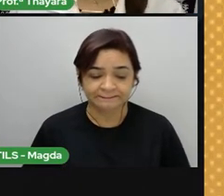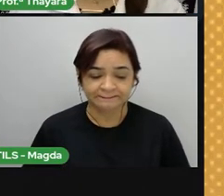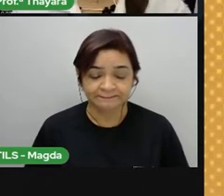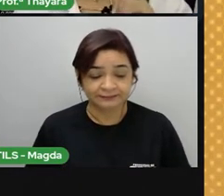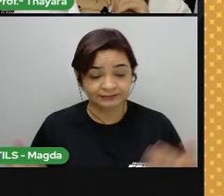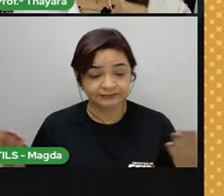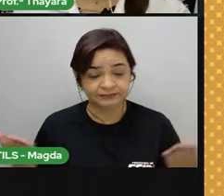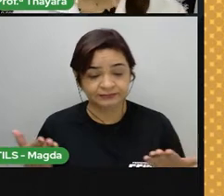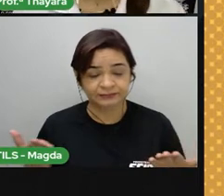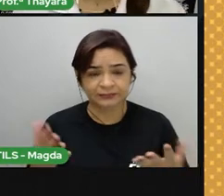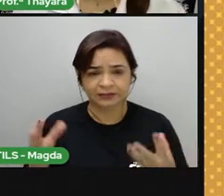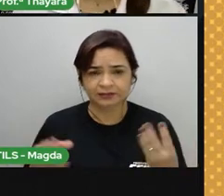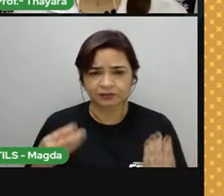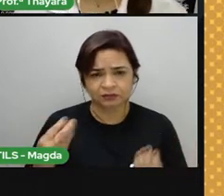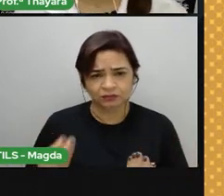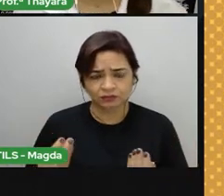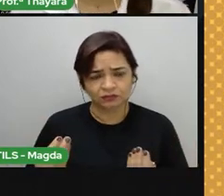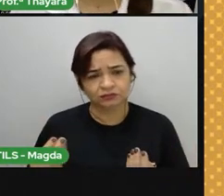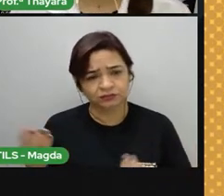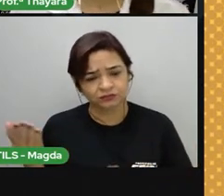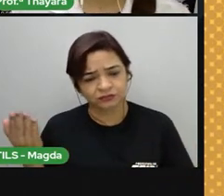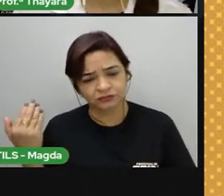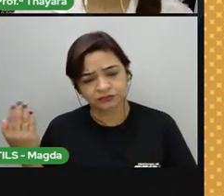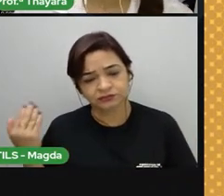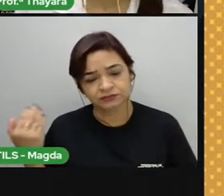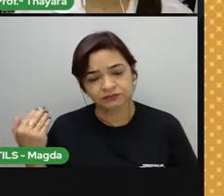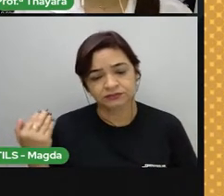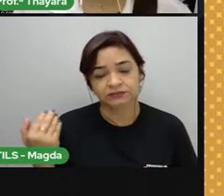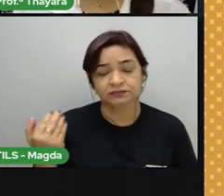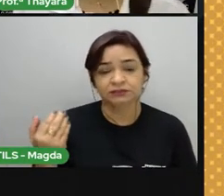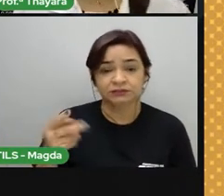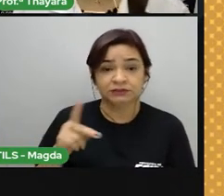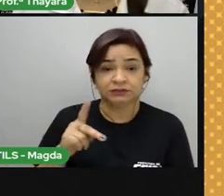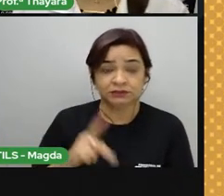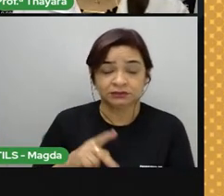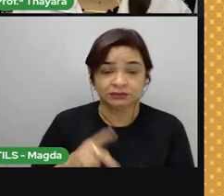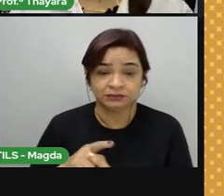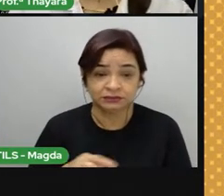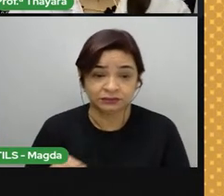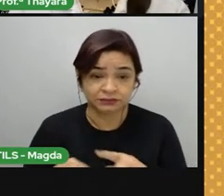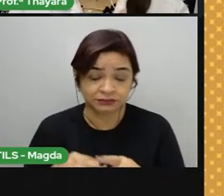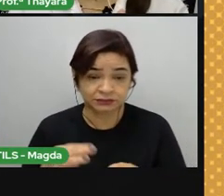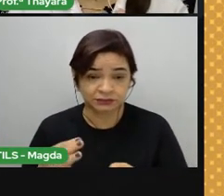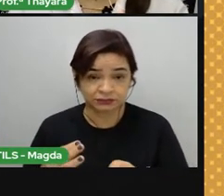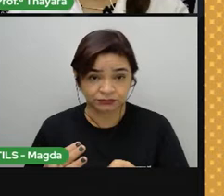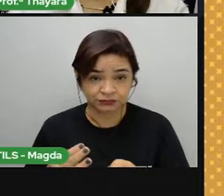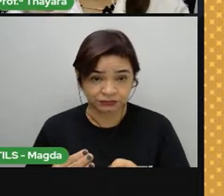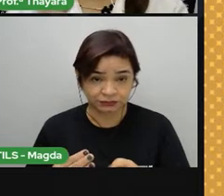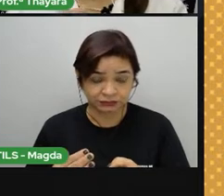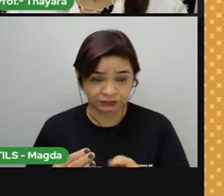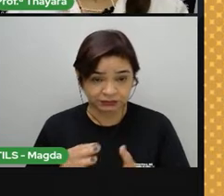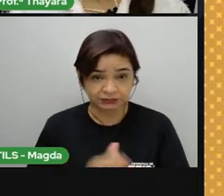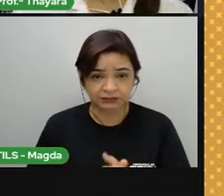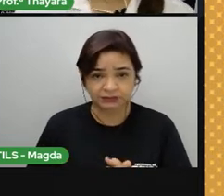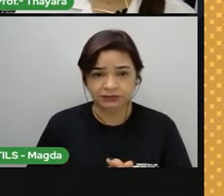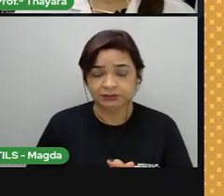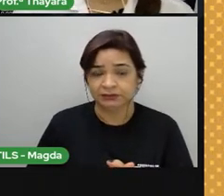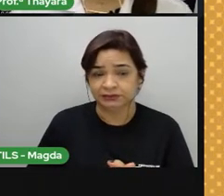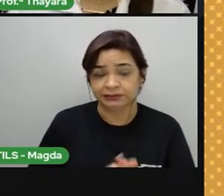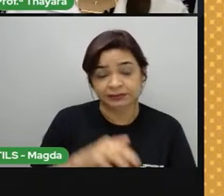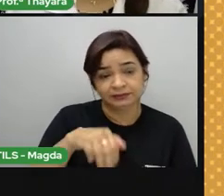Então, como eu falei para vocês, existem três tipos de rochas encontradas na natureza. As magmáticas, as